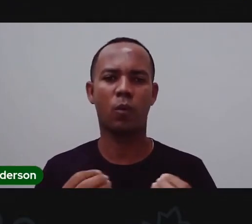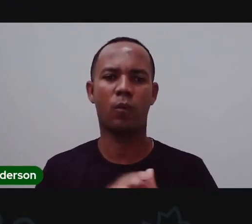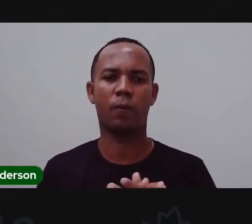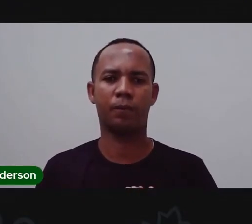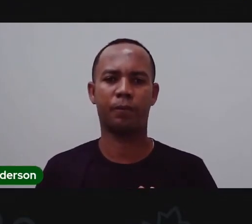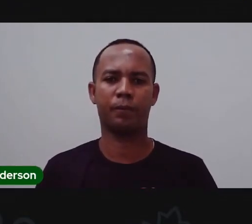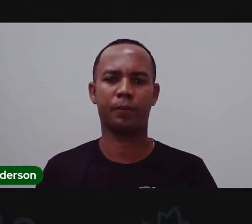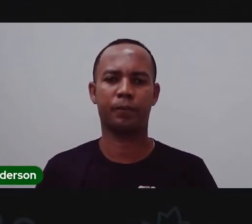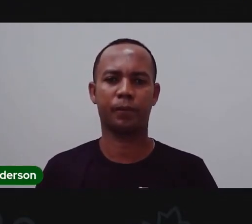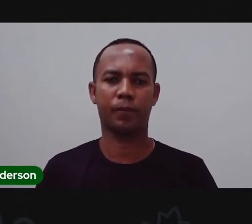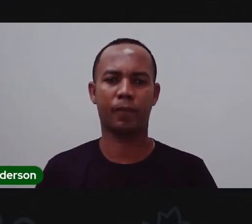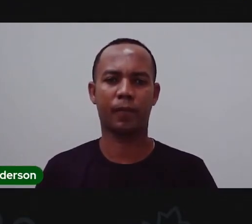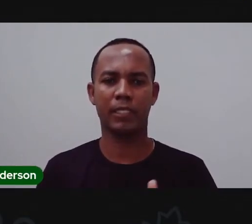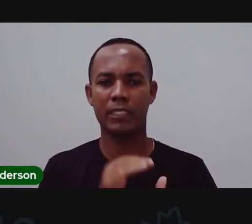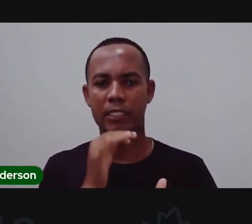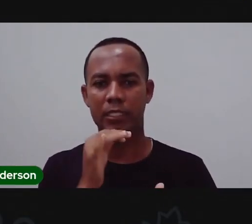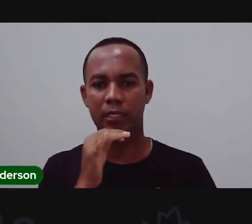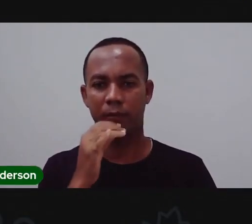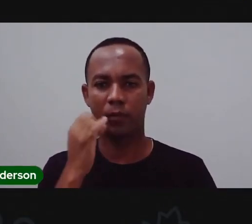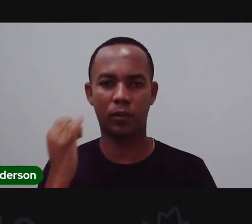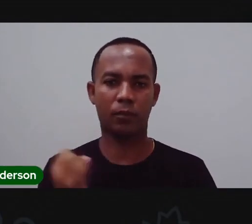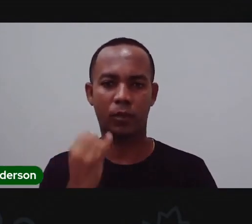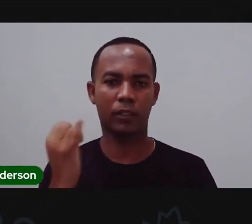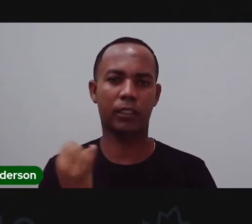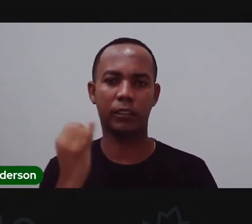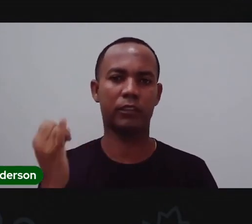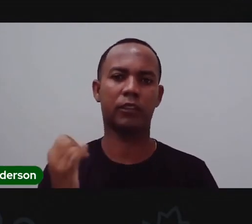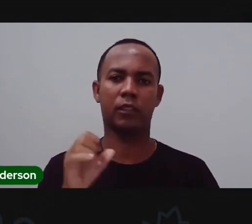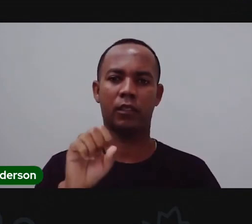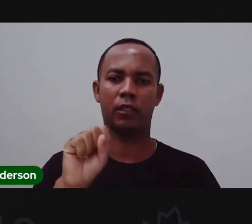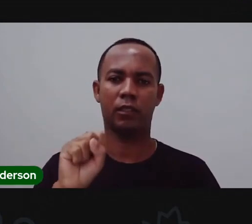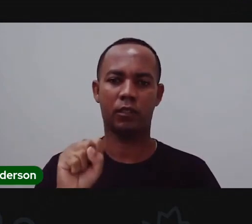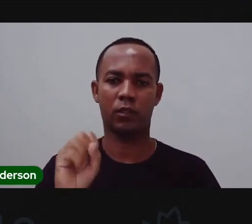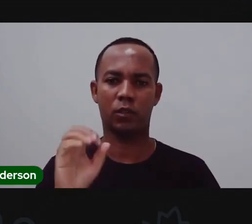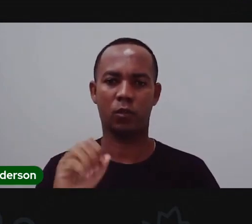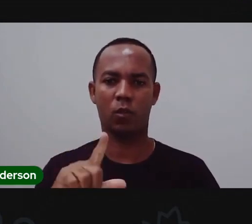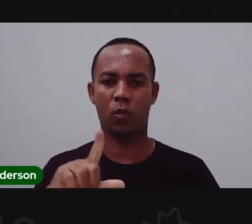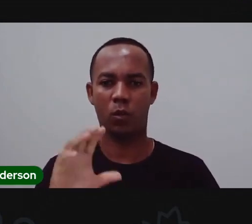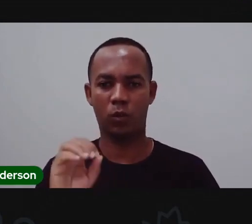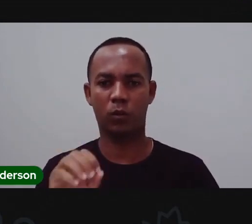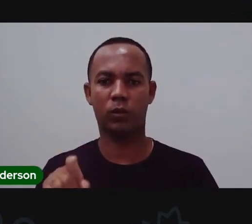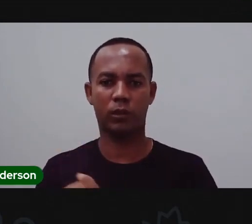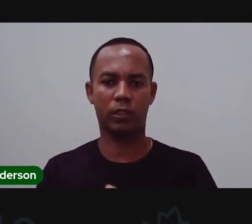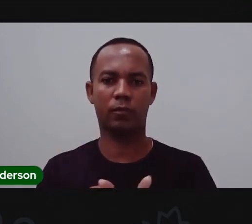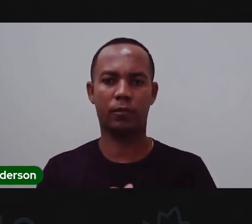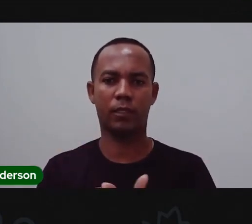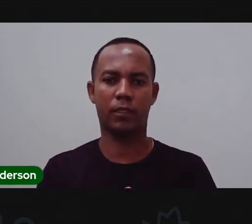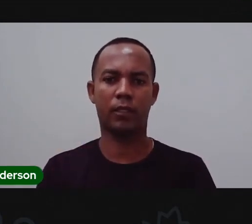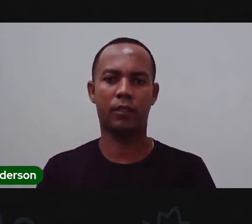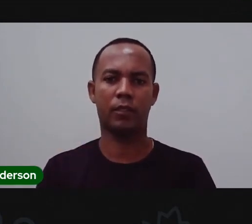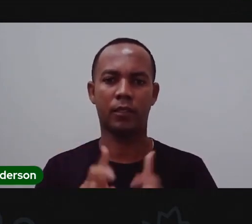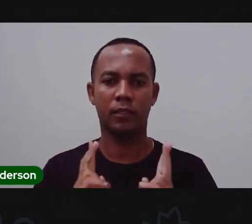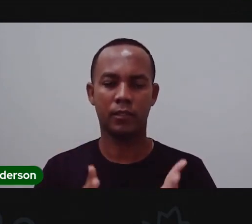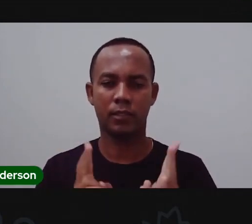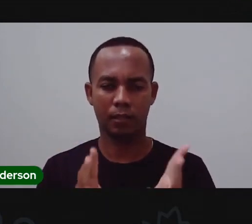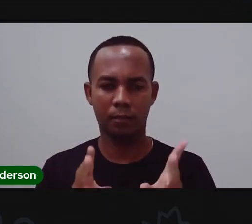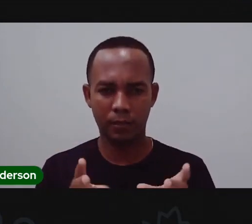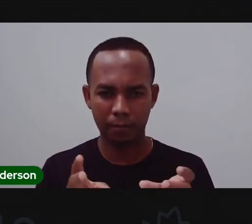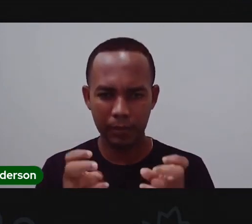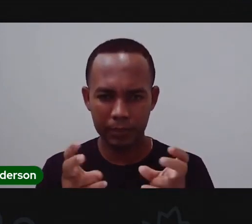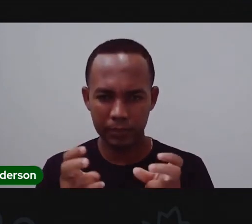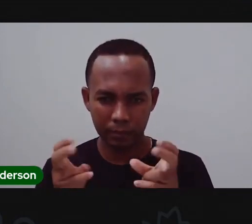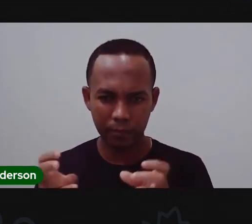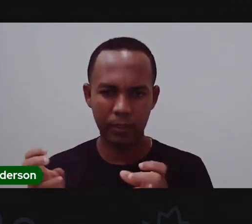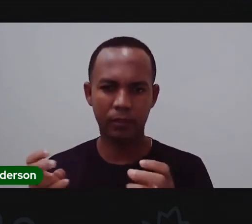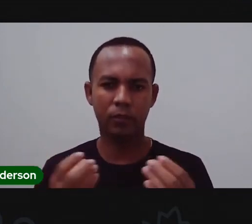anteriormente? Sobre essa importância do solo. Inclusive, é muito importante que vocês estejam sempre observando